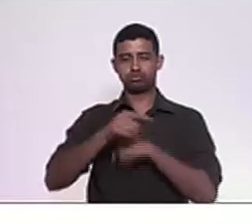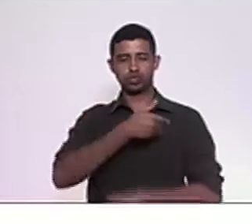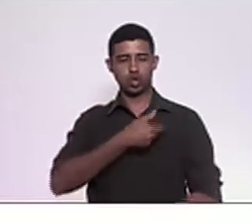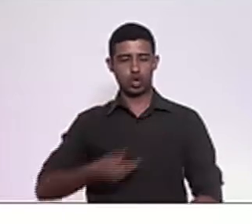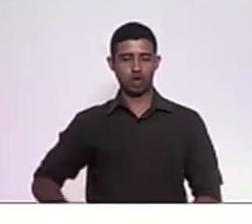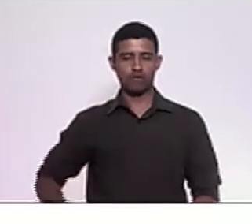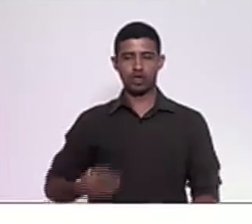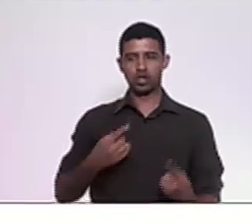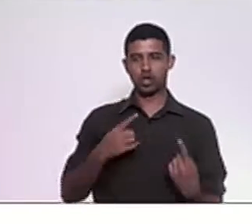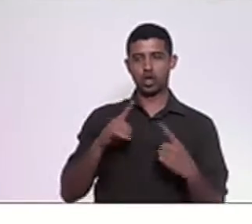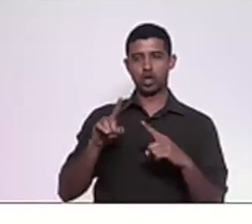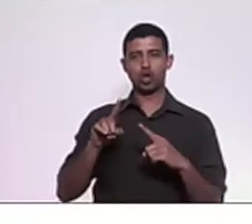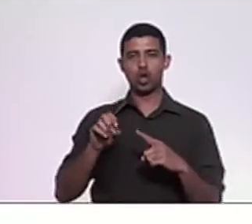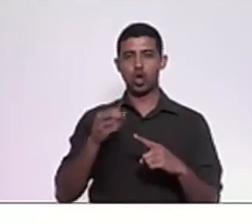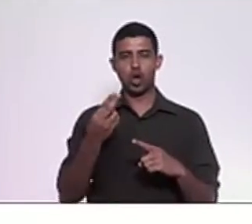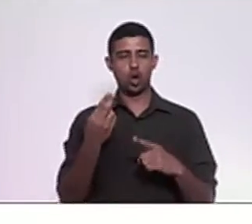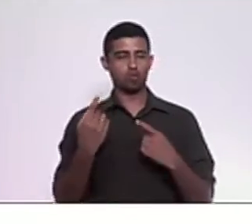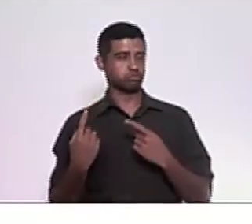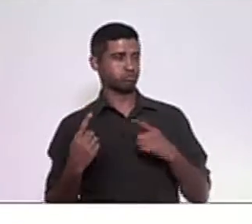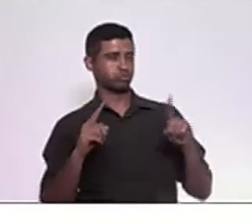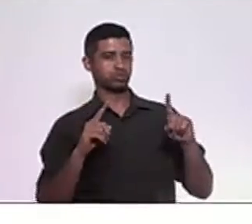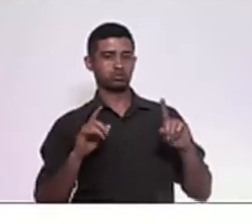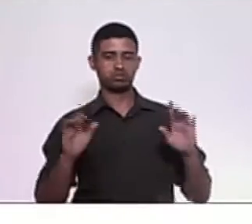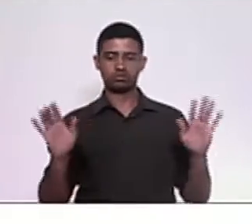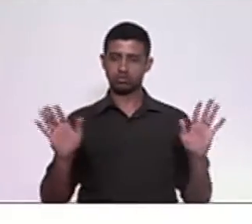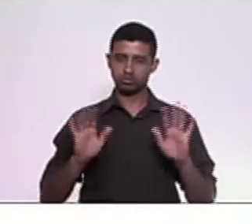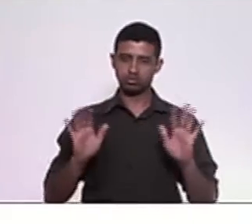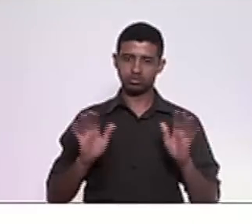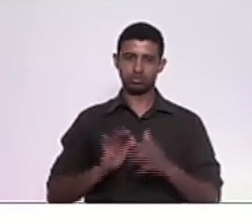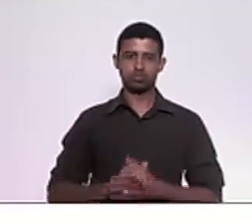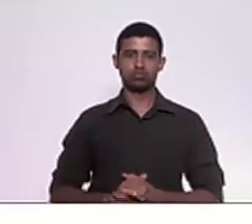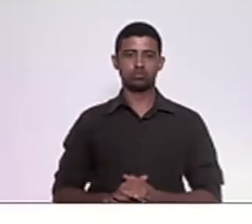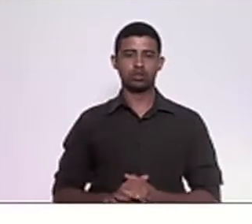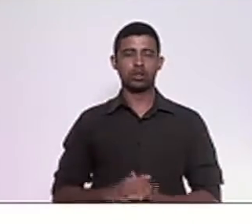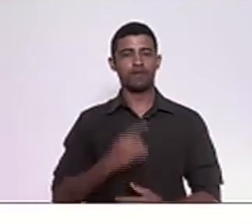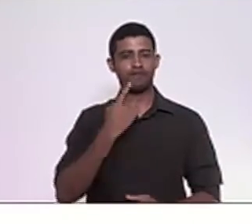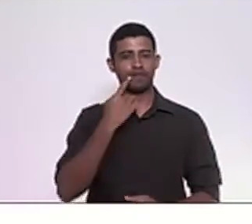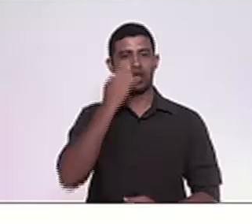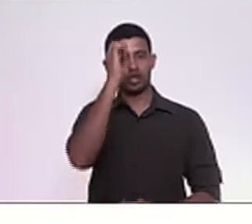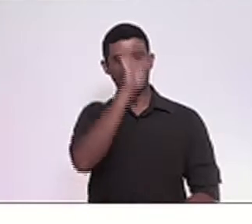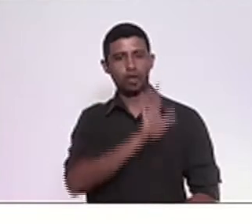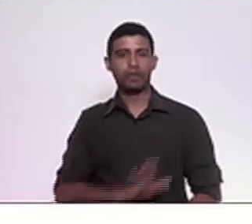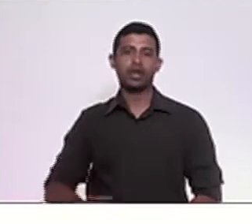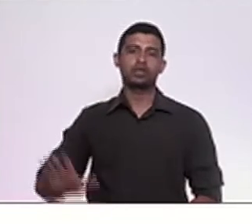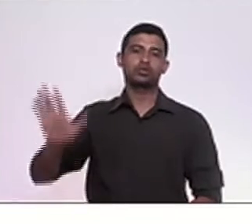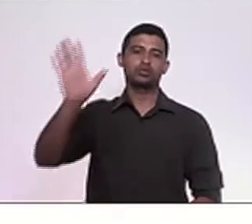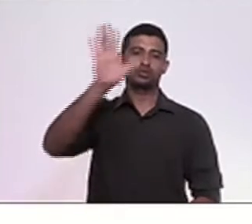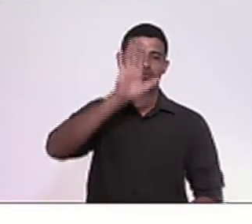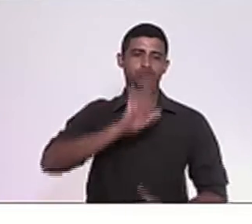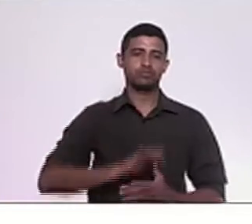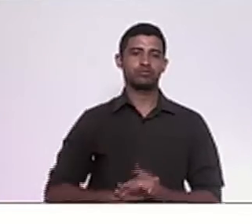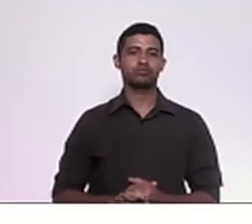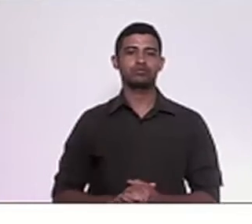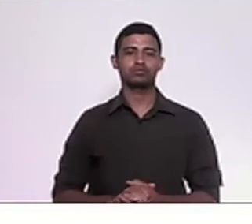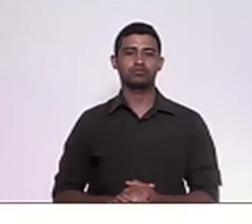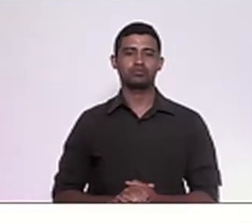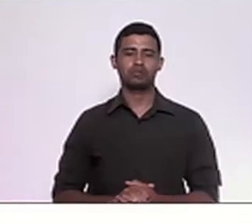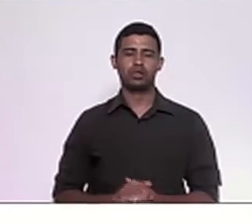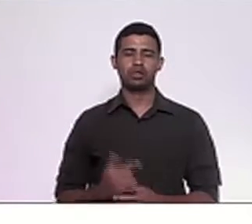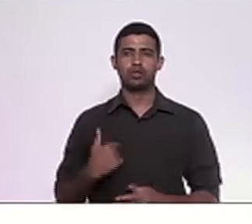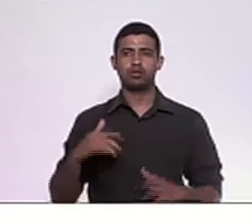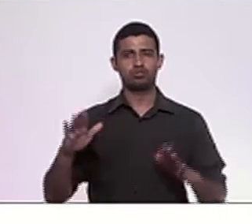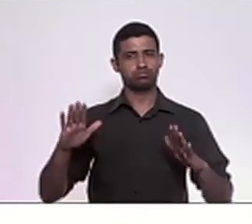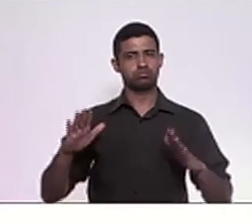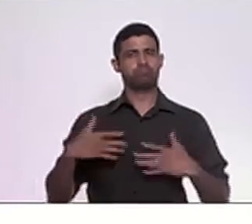ser oposição, não ser oposição, uma tendência no Brasil inteiro. No entanto, me chama muito a